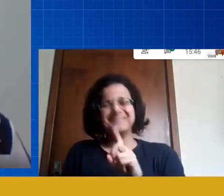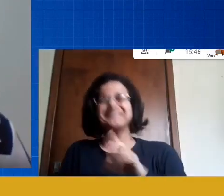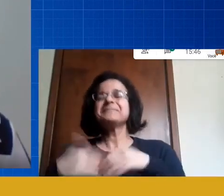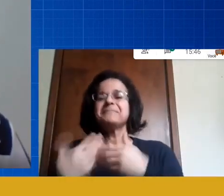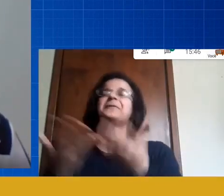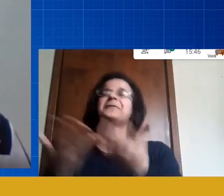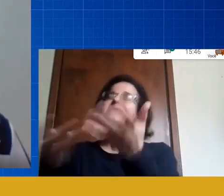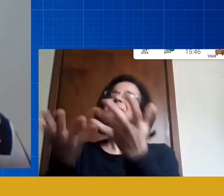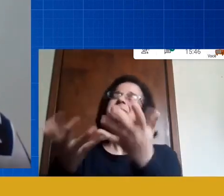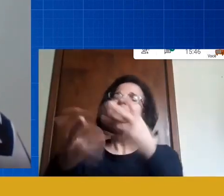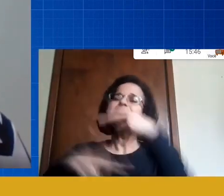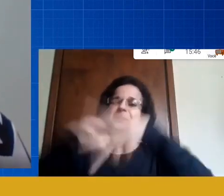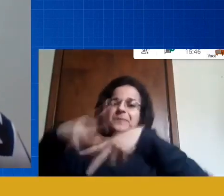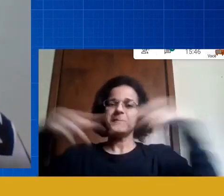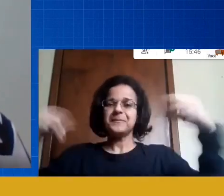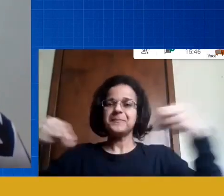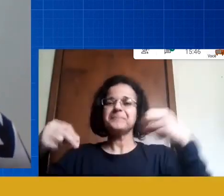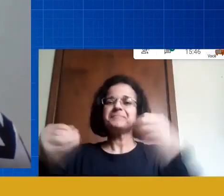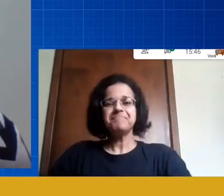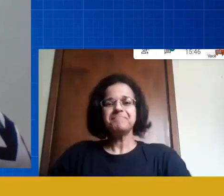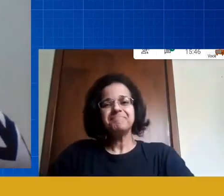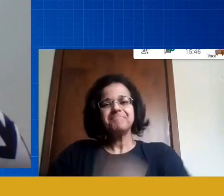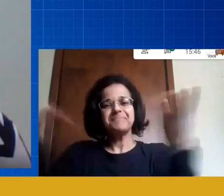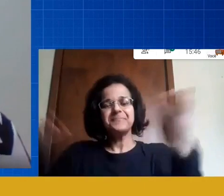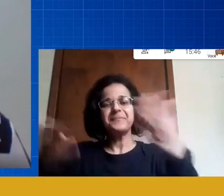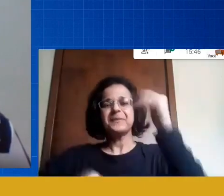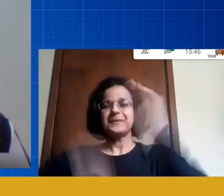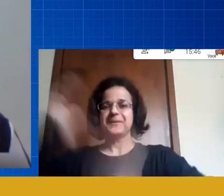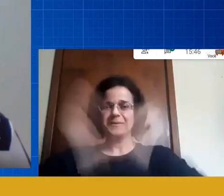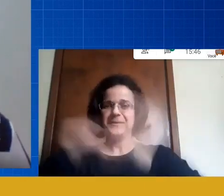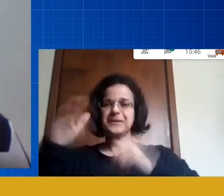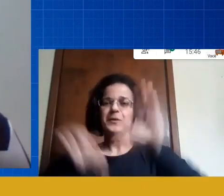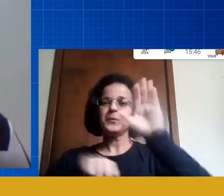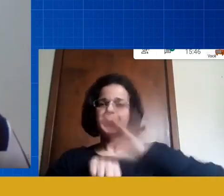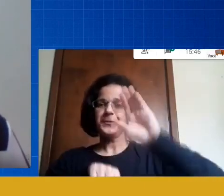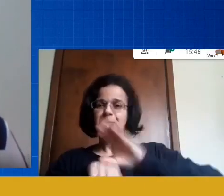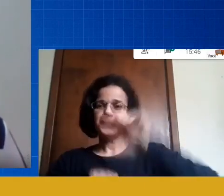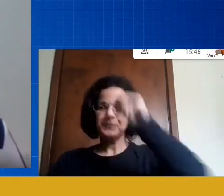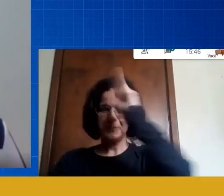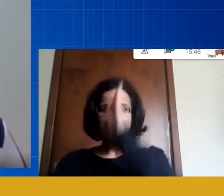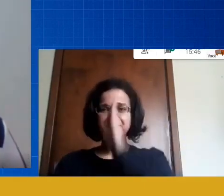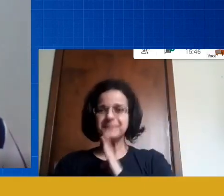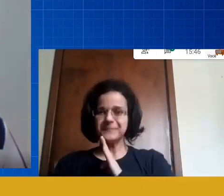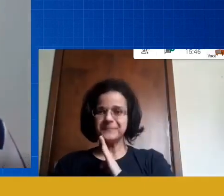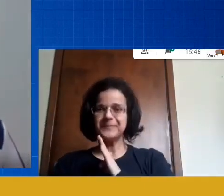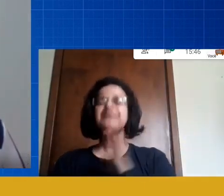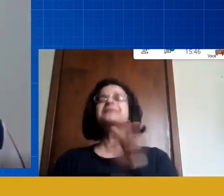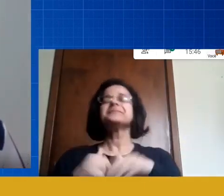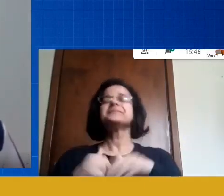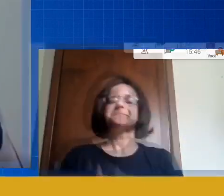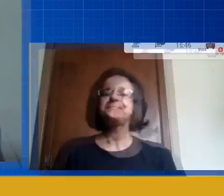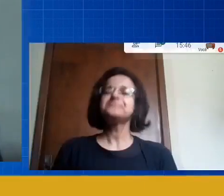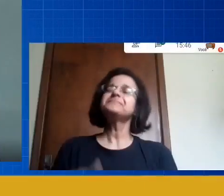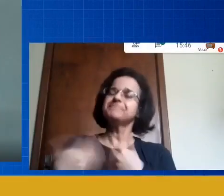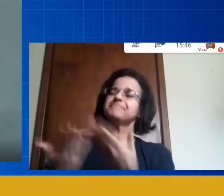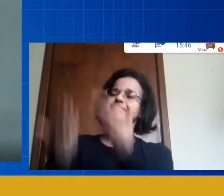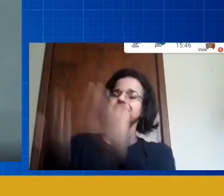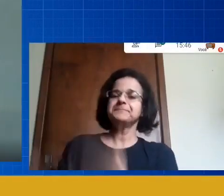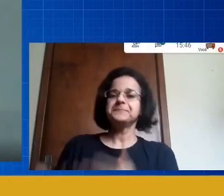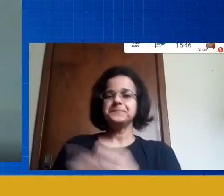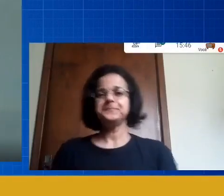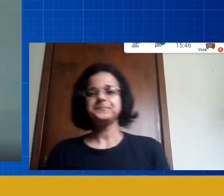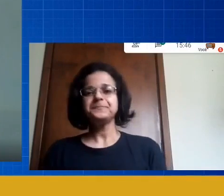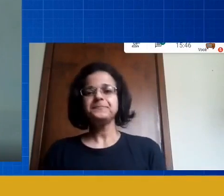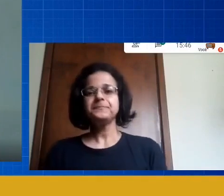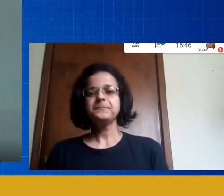dar um presente para os nossos profissionais aí um curso gratuito né então pode fazer sua fala olha